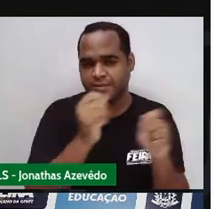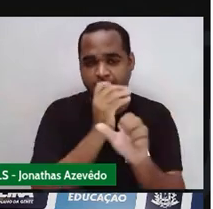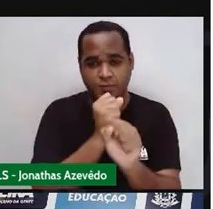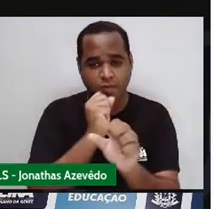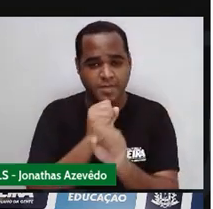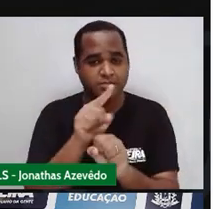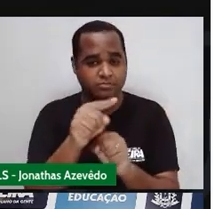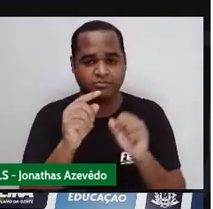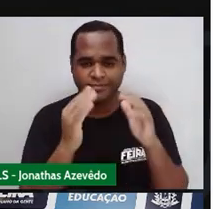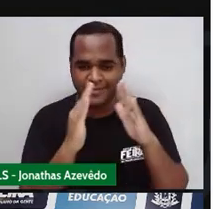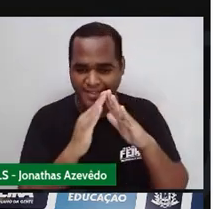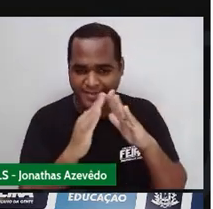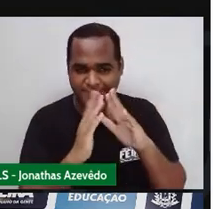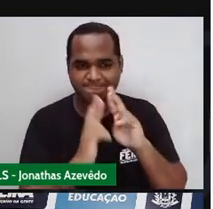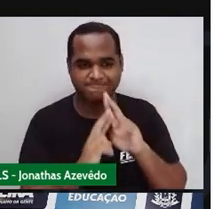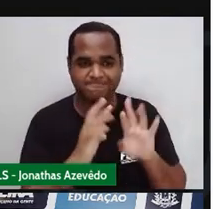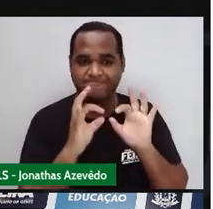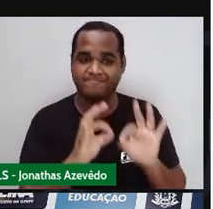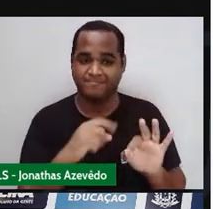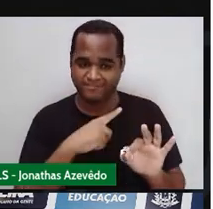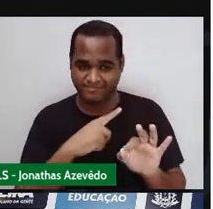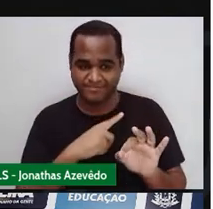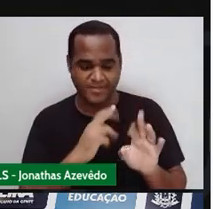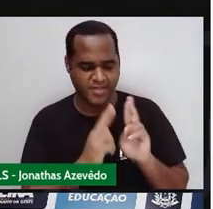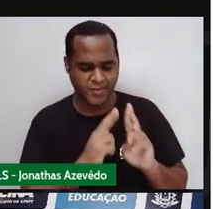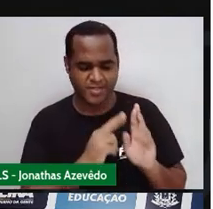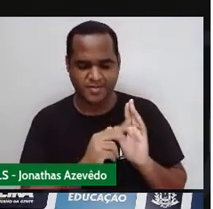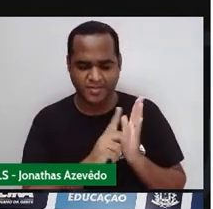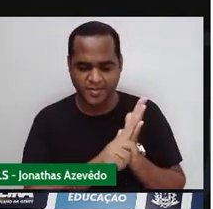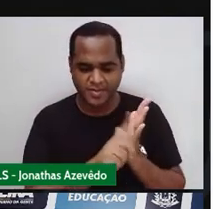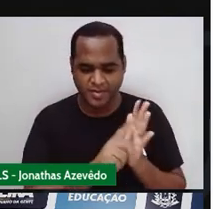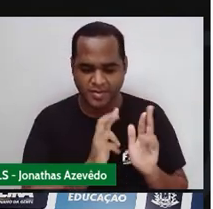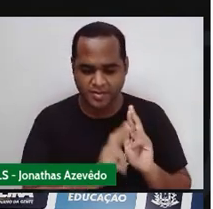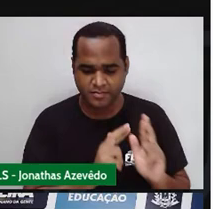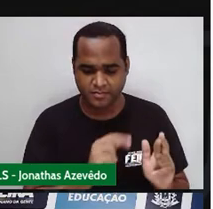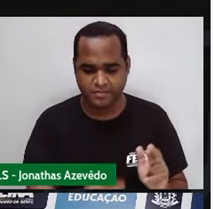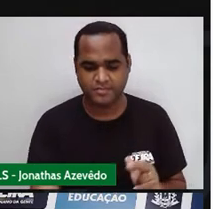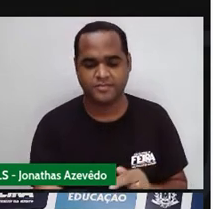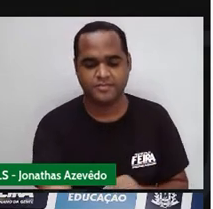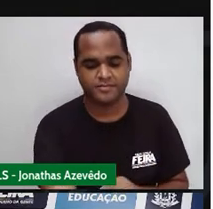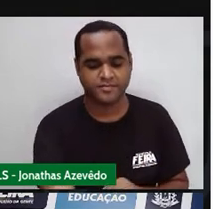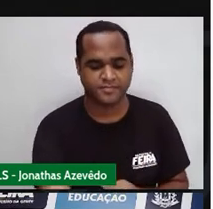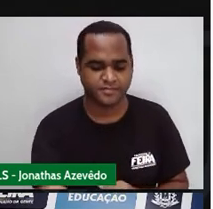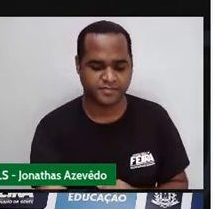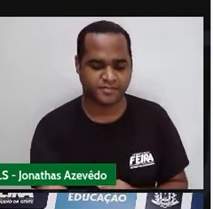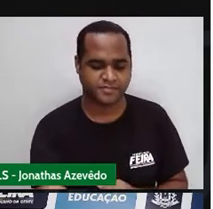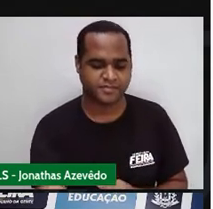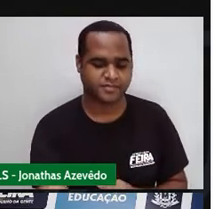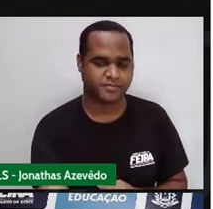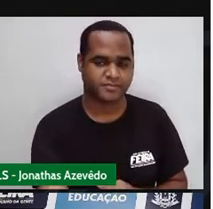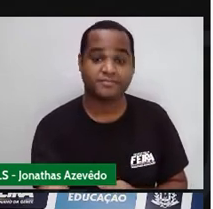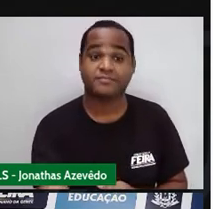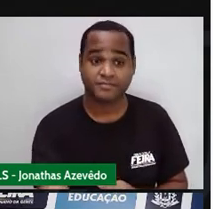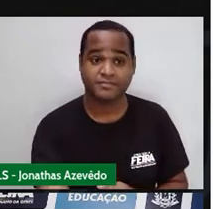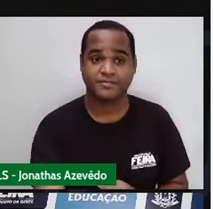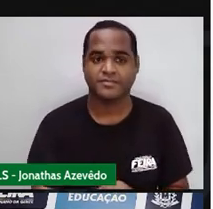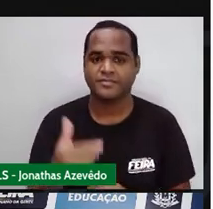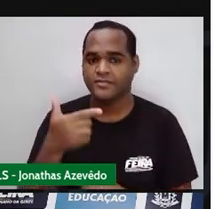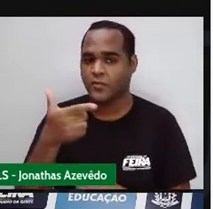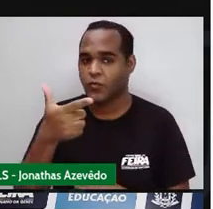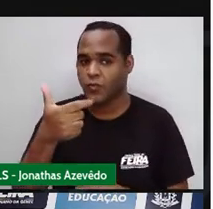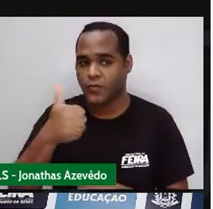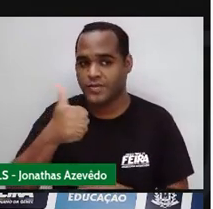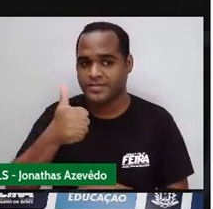somazinha Aí Aonde você estiver Fazendo Essa soma De 11 mais 12